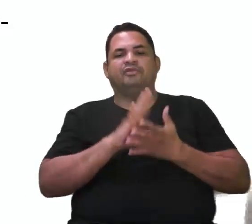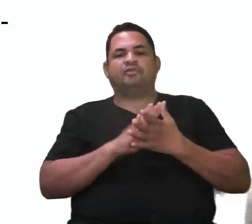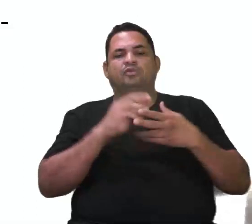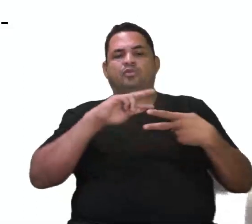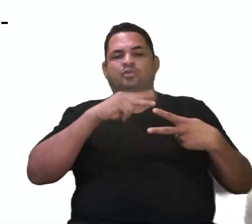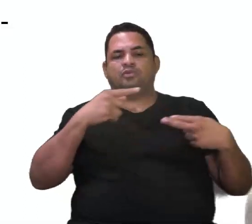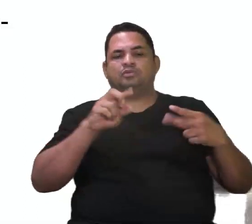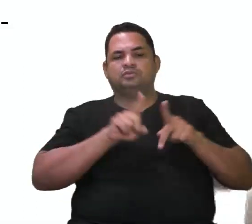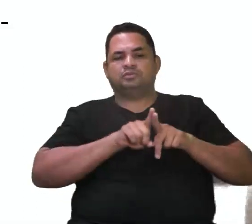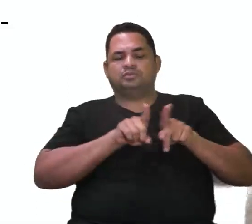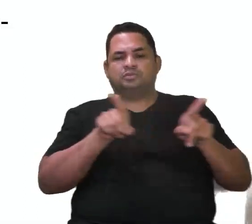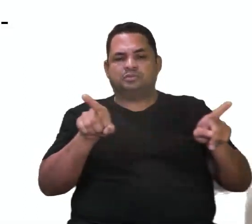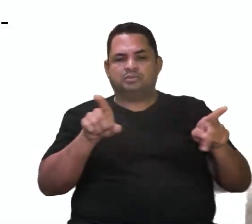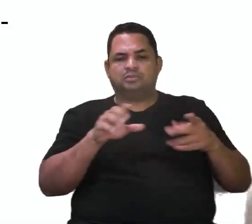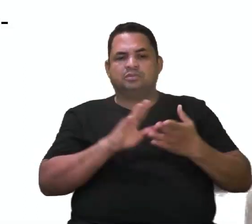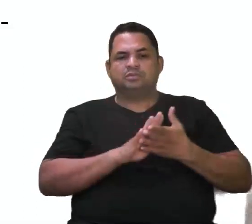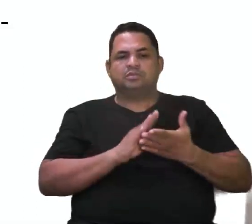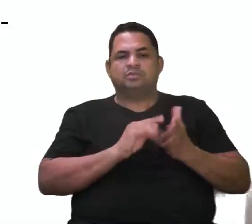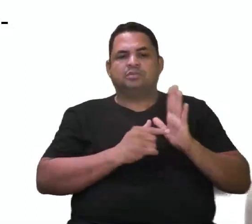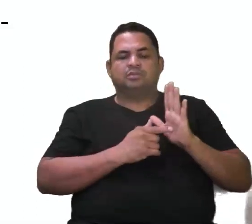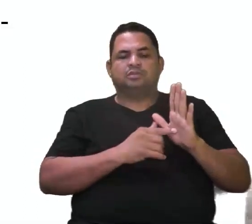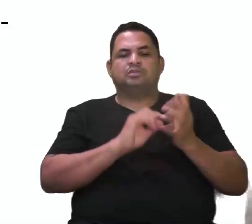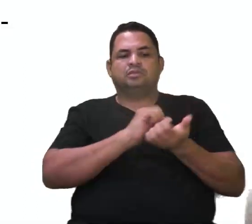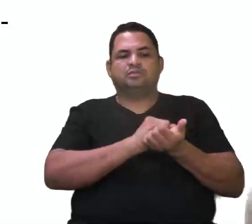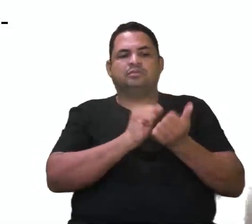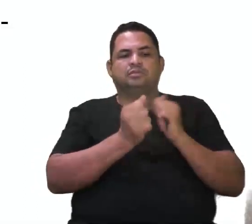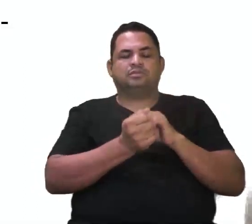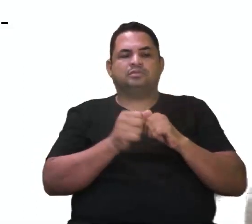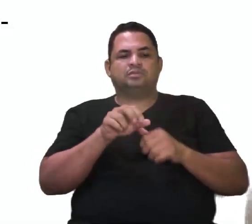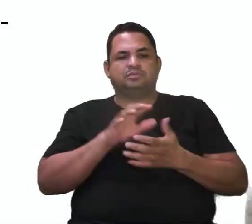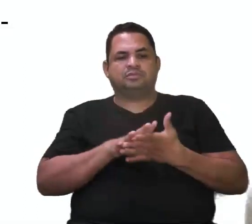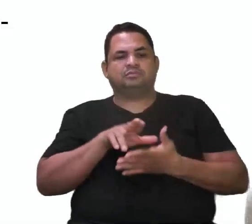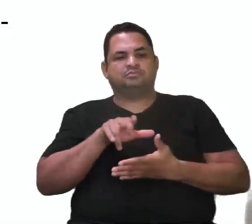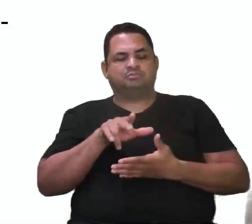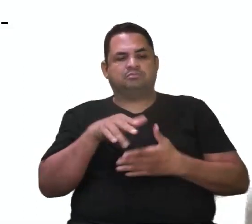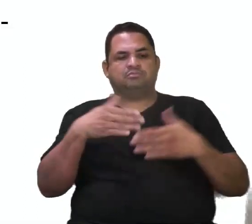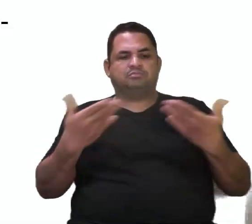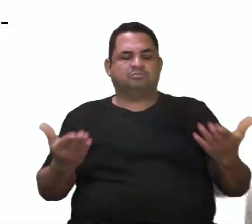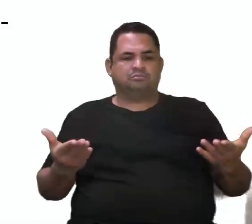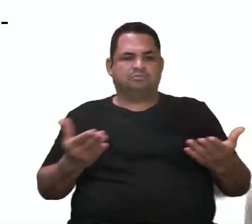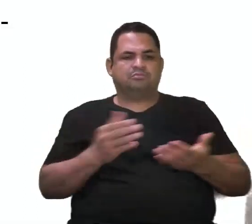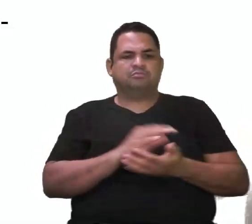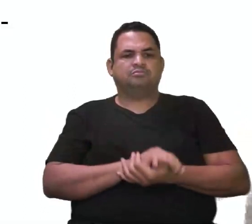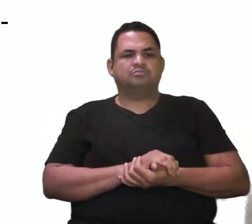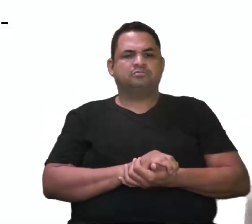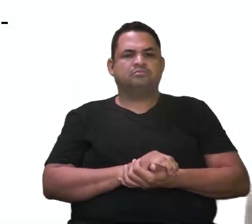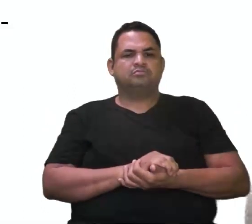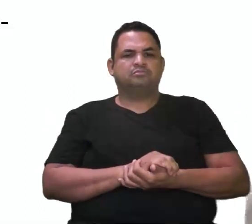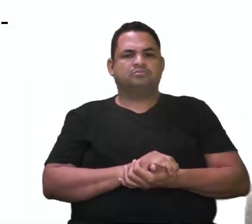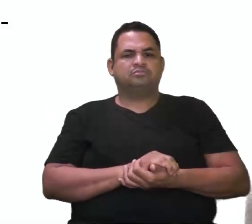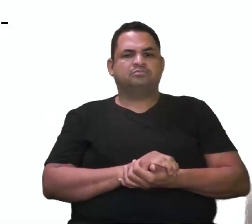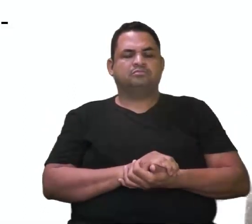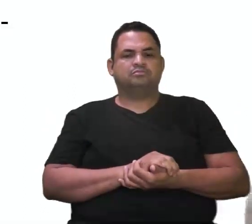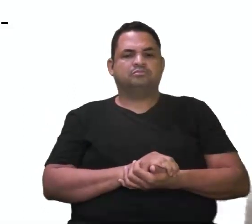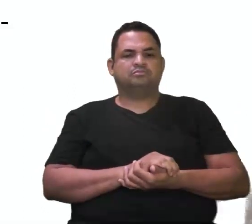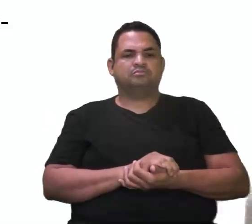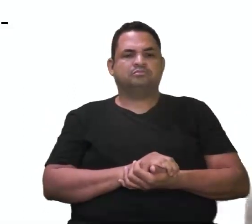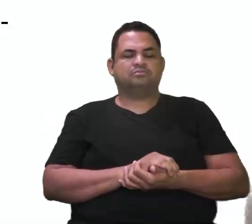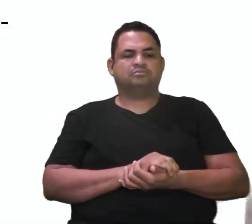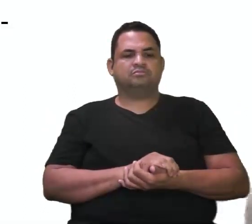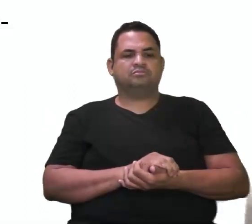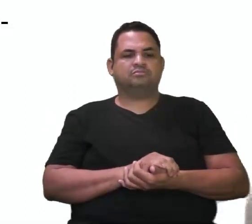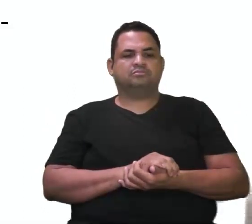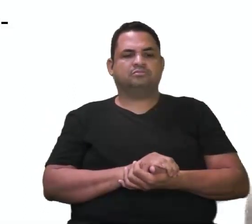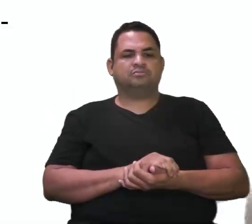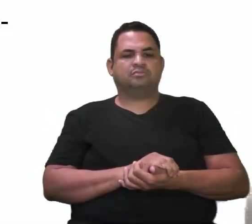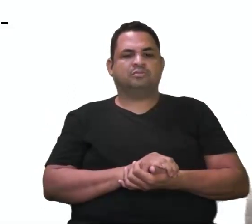distantes e apresentam adaptações semelhantes. Eu acho que tem tudo a ver. Agora, vamos